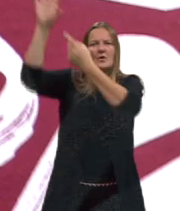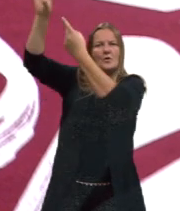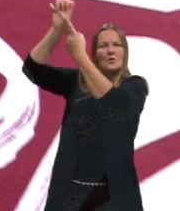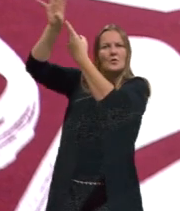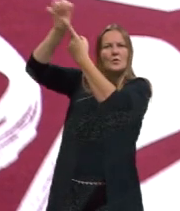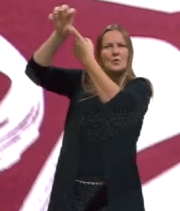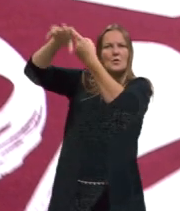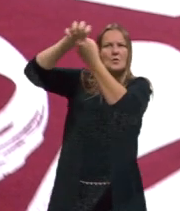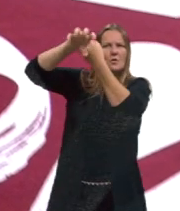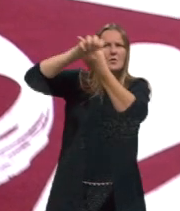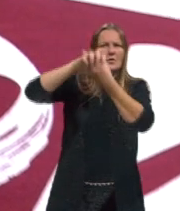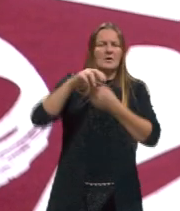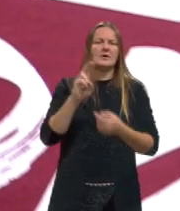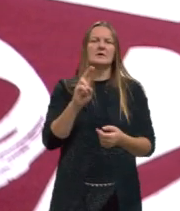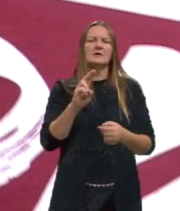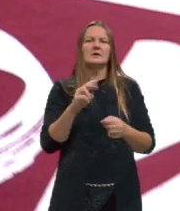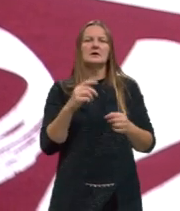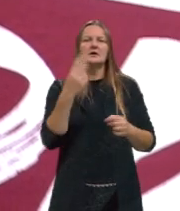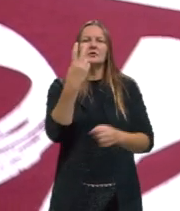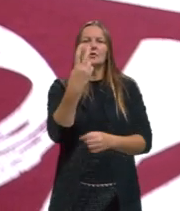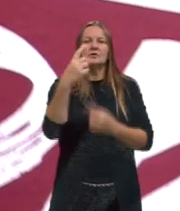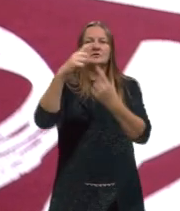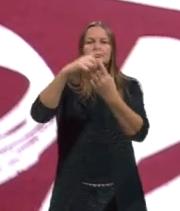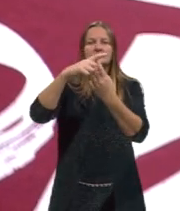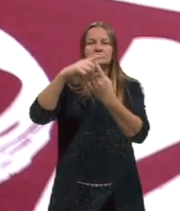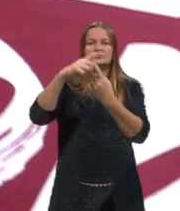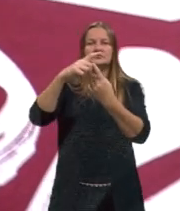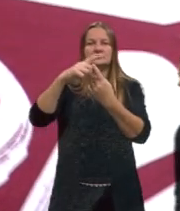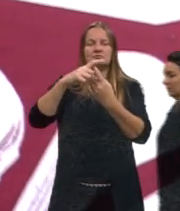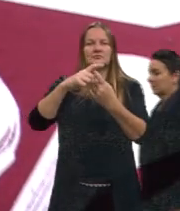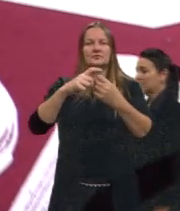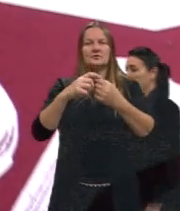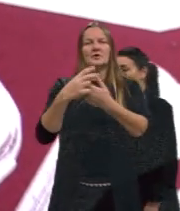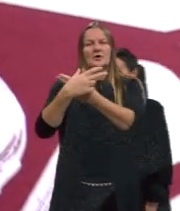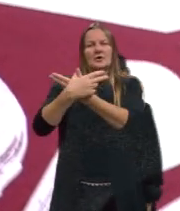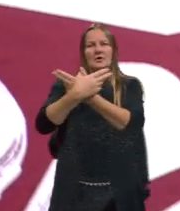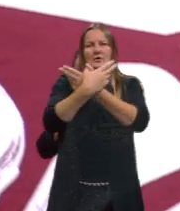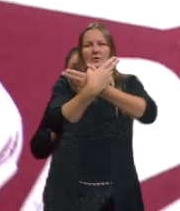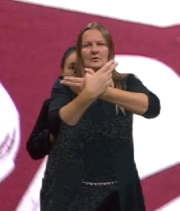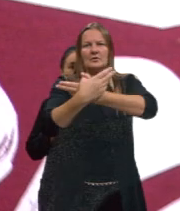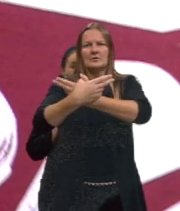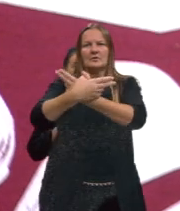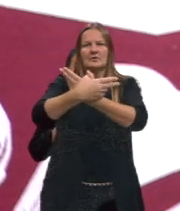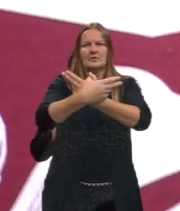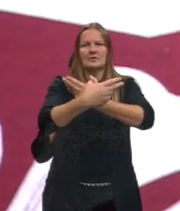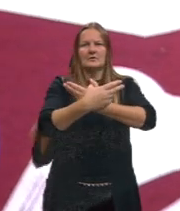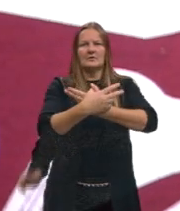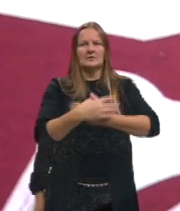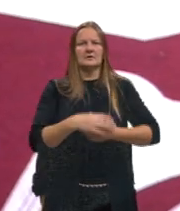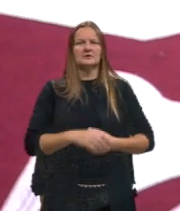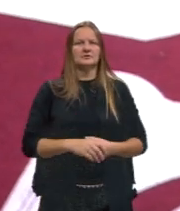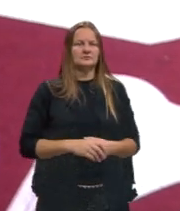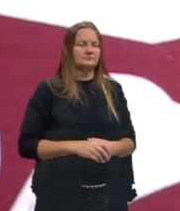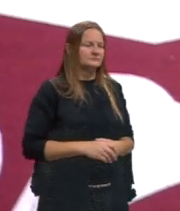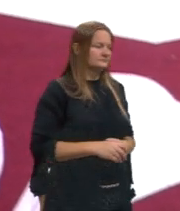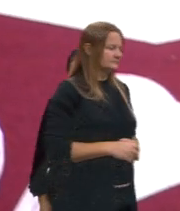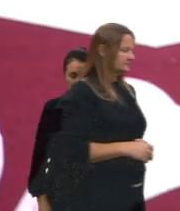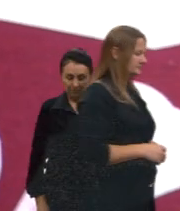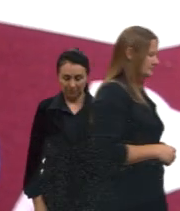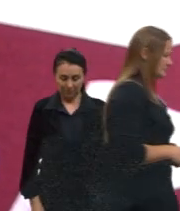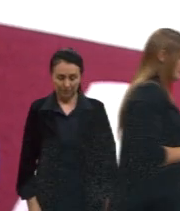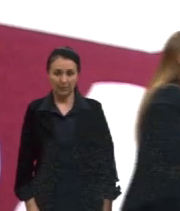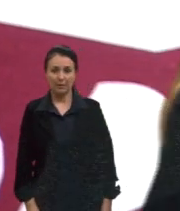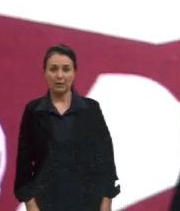é um Garmin, ele consegue pegar dois tipos de satélites, tá, a gente já vai, ele vai conseguir mostrar ali para vocês. Então,